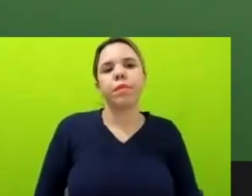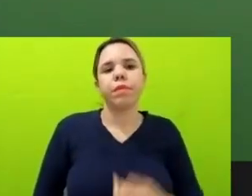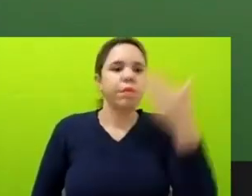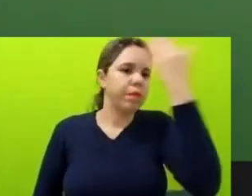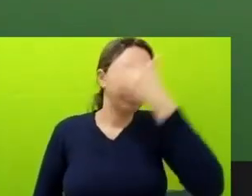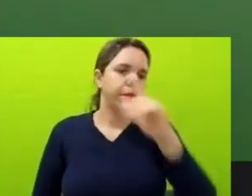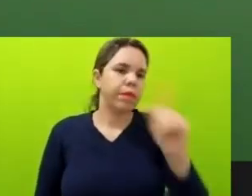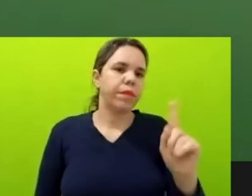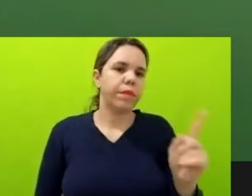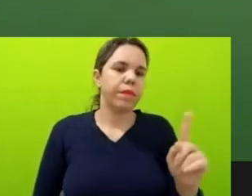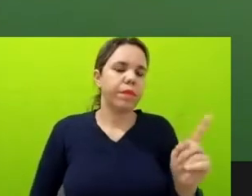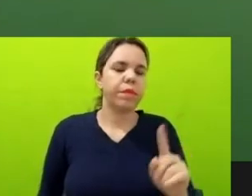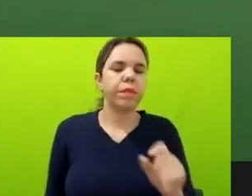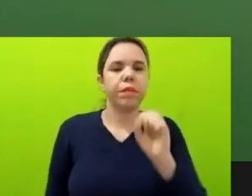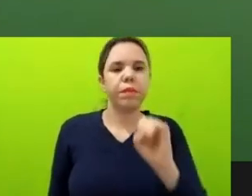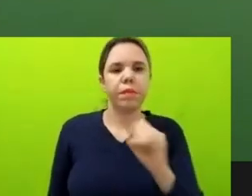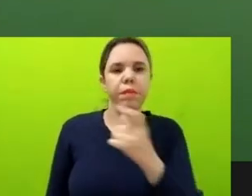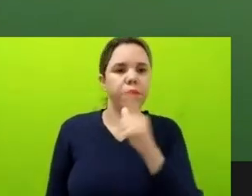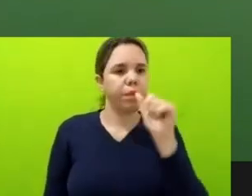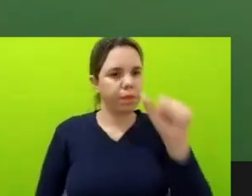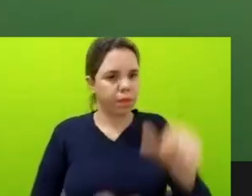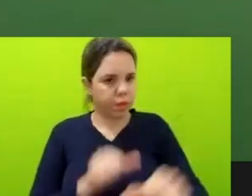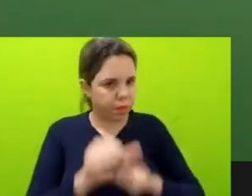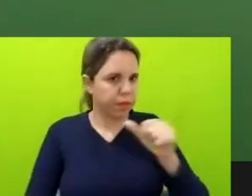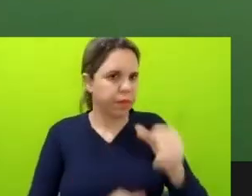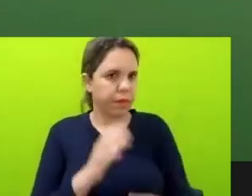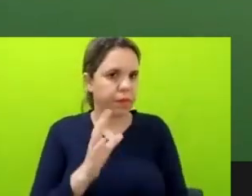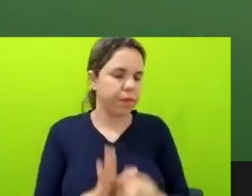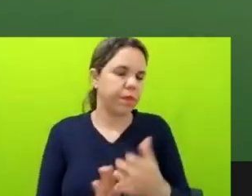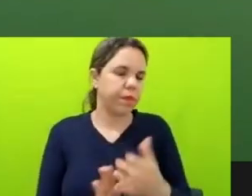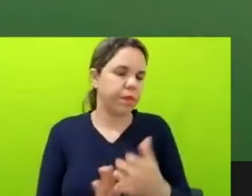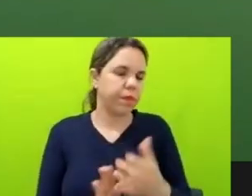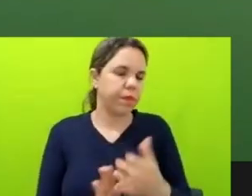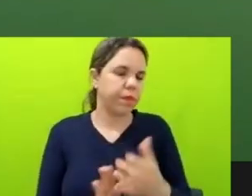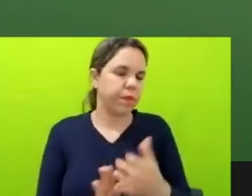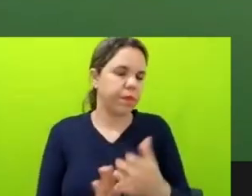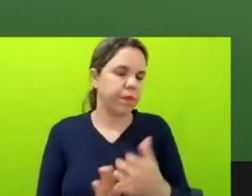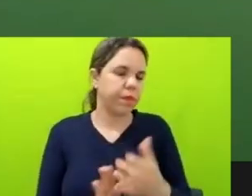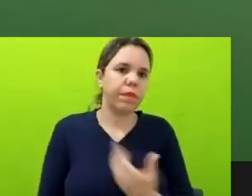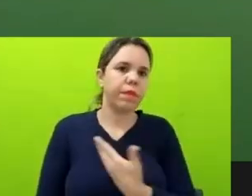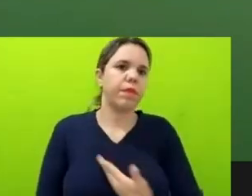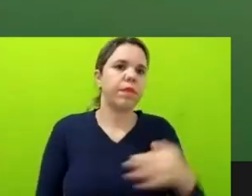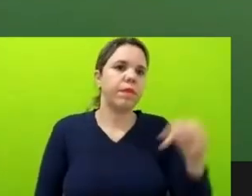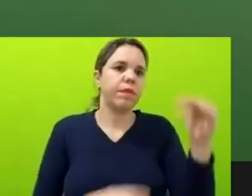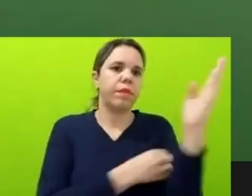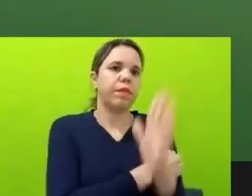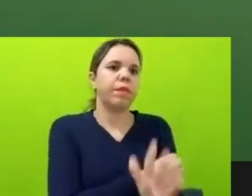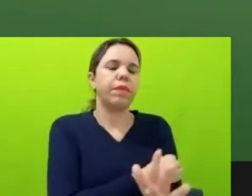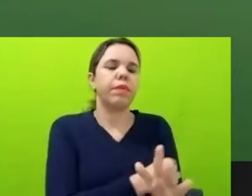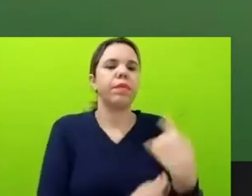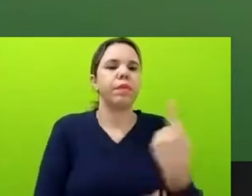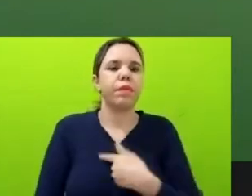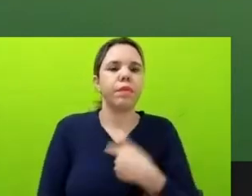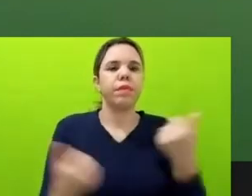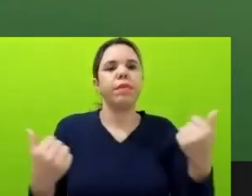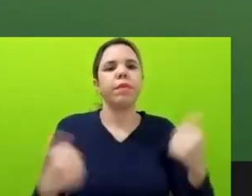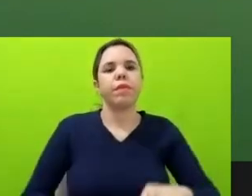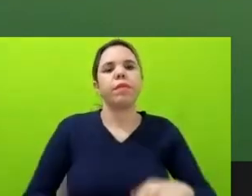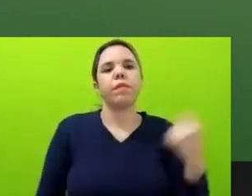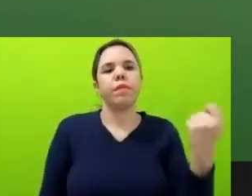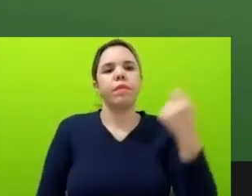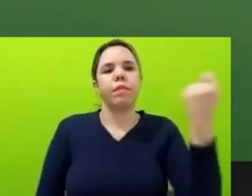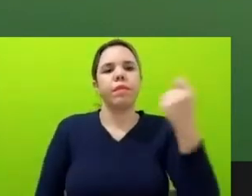tiver uma mudança real, de fato, no sistema do governo brasileiro, a nossa situação vai ficar muito mais grave e os jornalistas vão estar muito mais